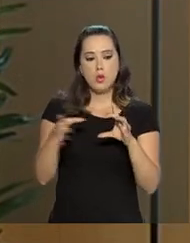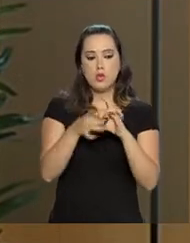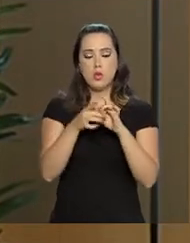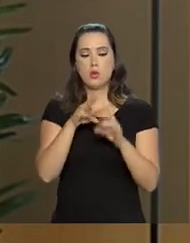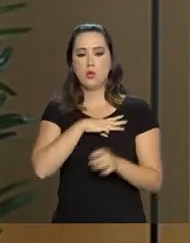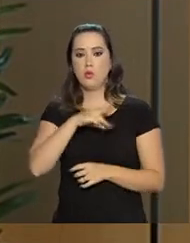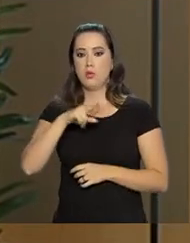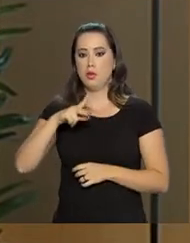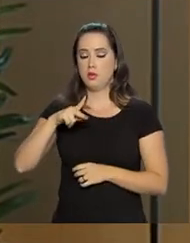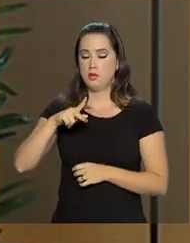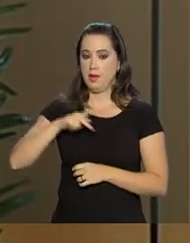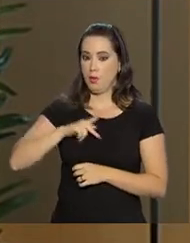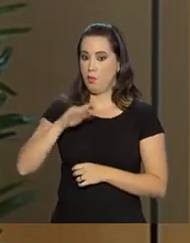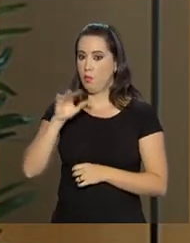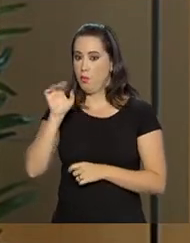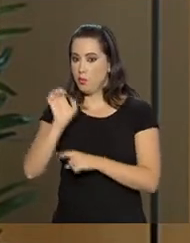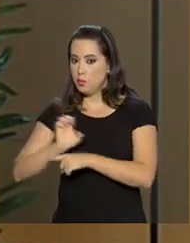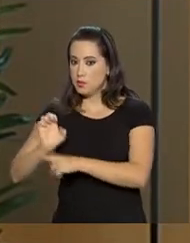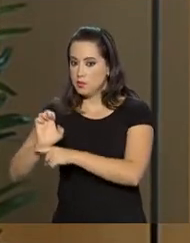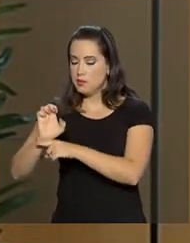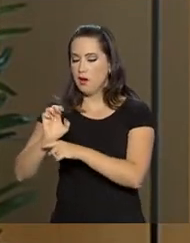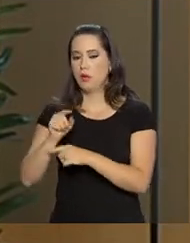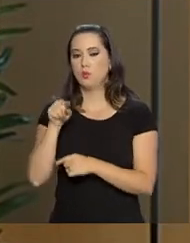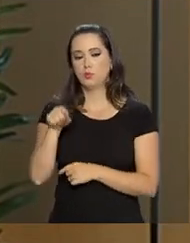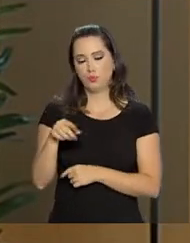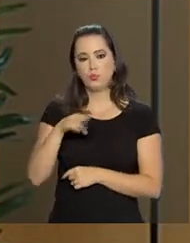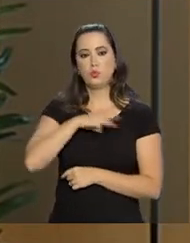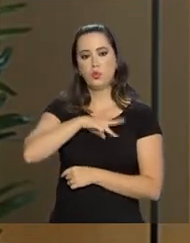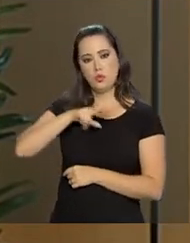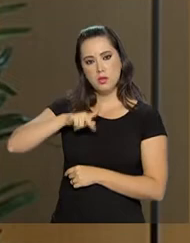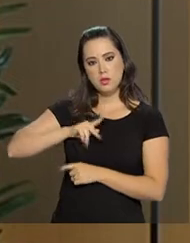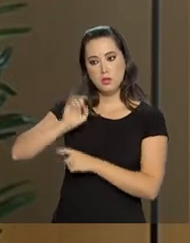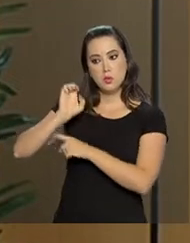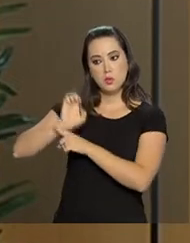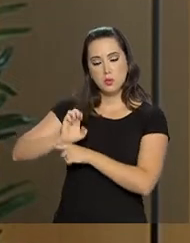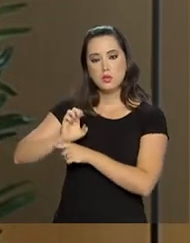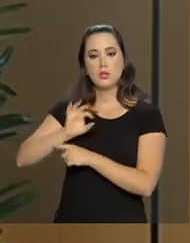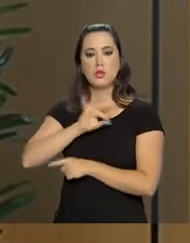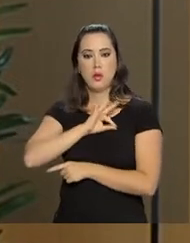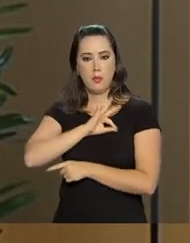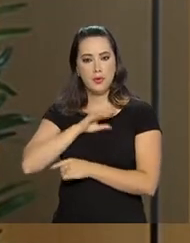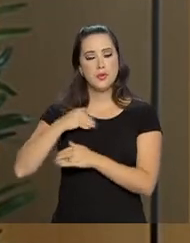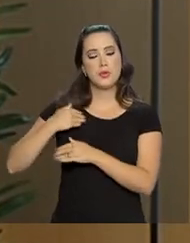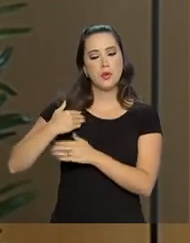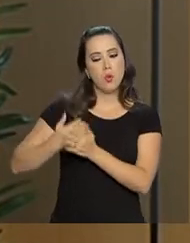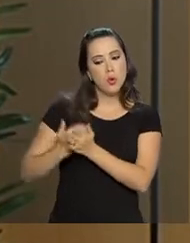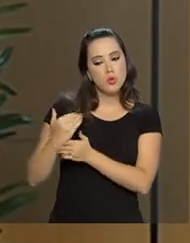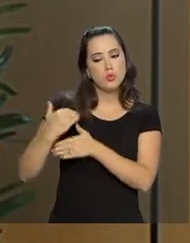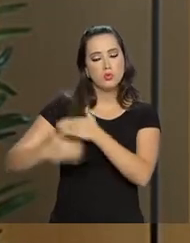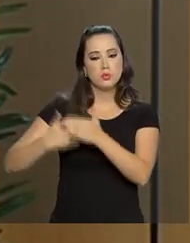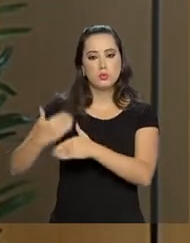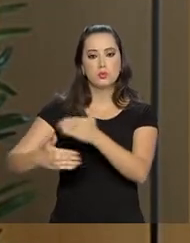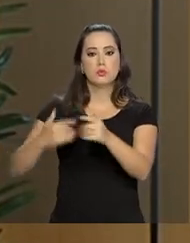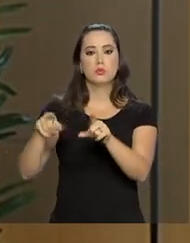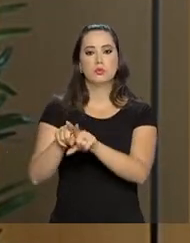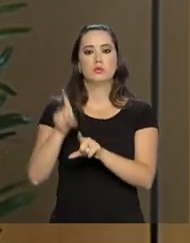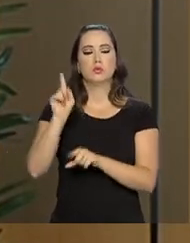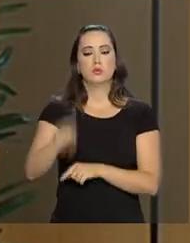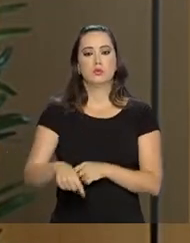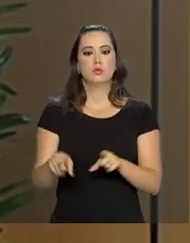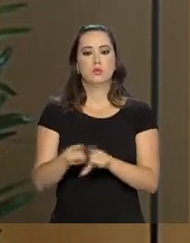Público Estadual e a Polícia Estadual continuam levando adiante a investigação do caso Marielle. Está claro isso?